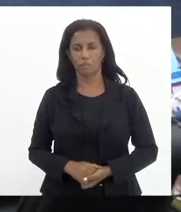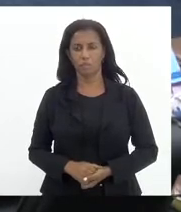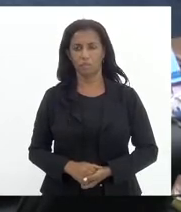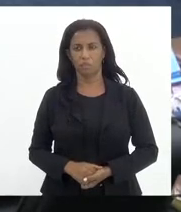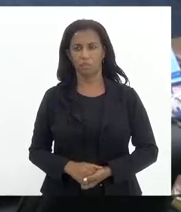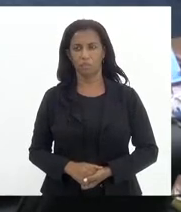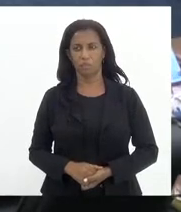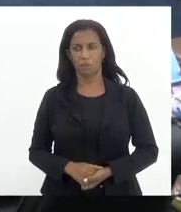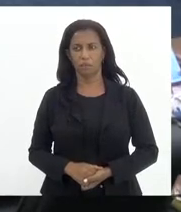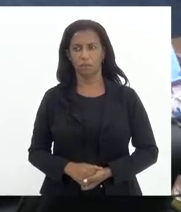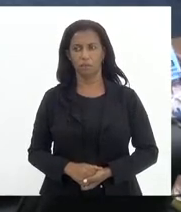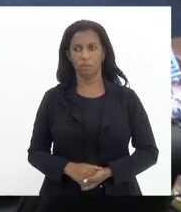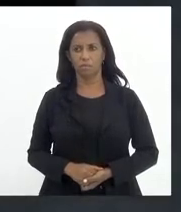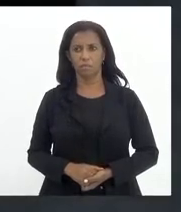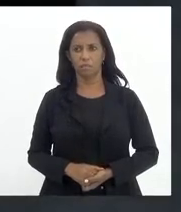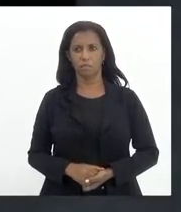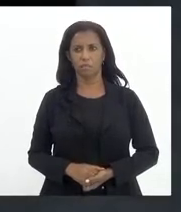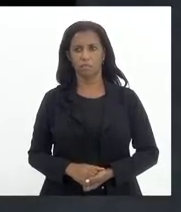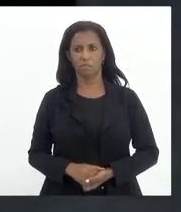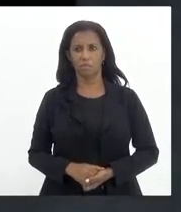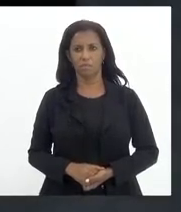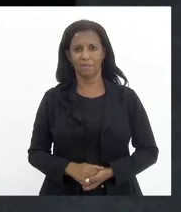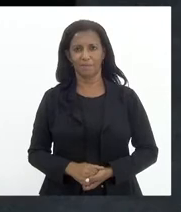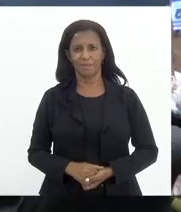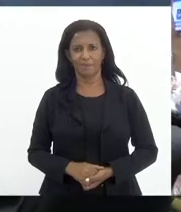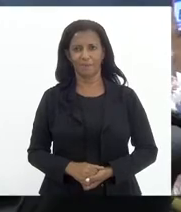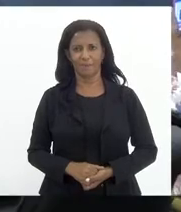Eu acato essa sugestão.